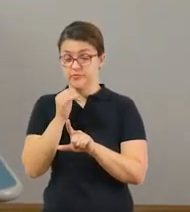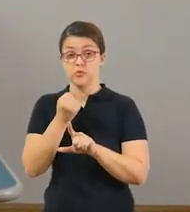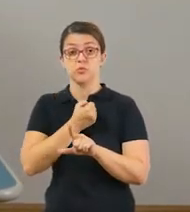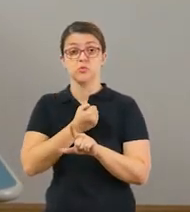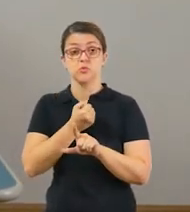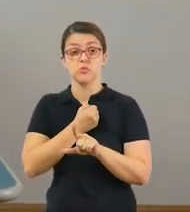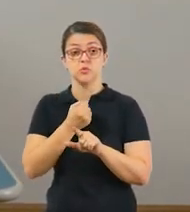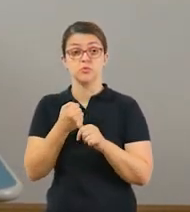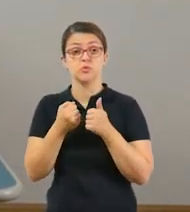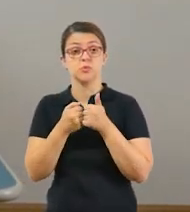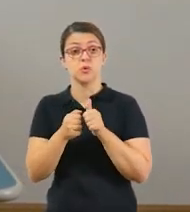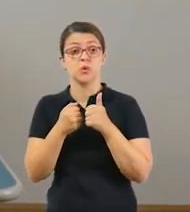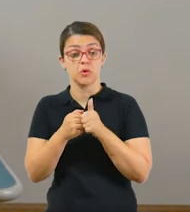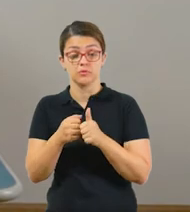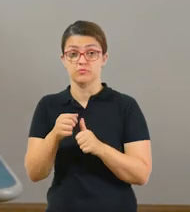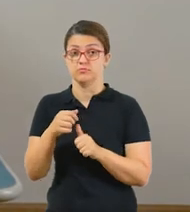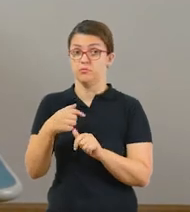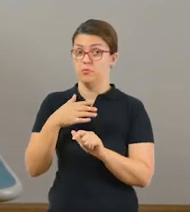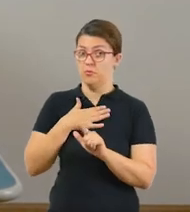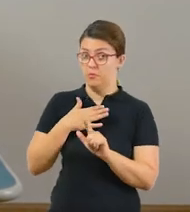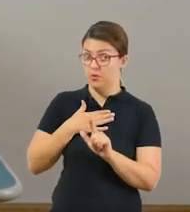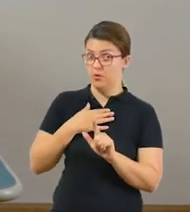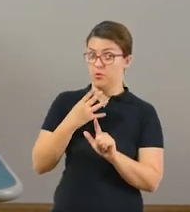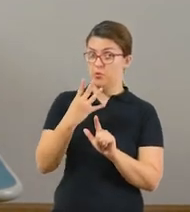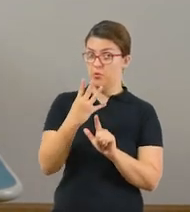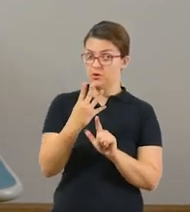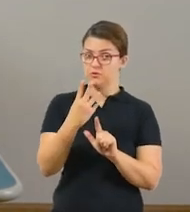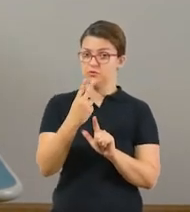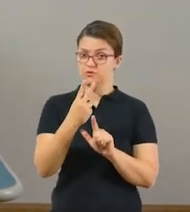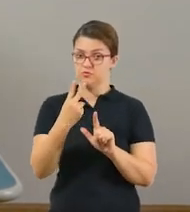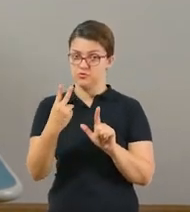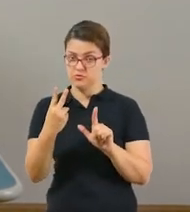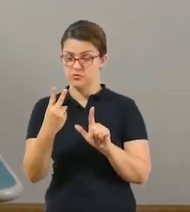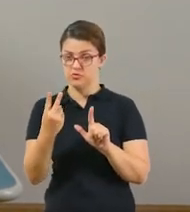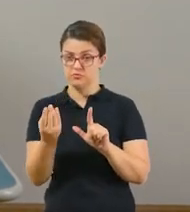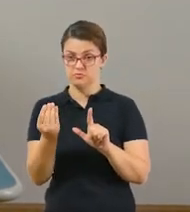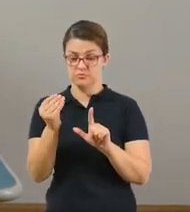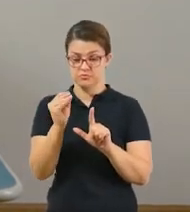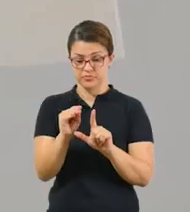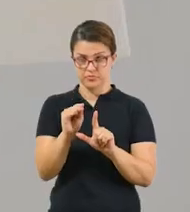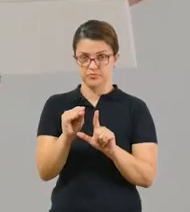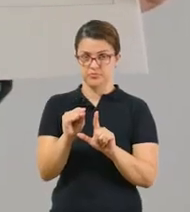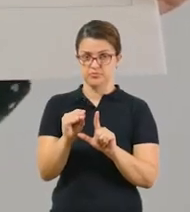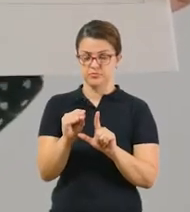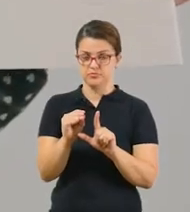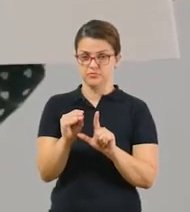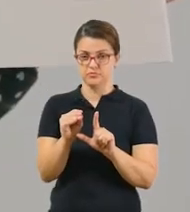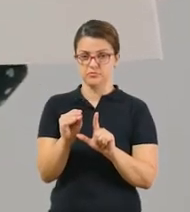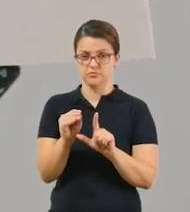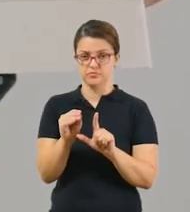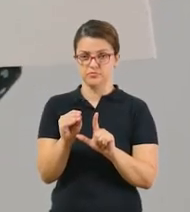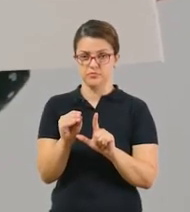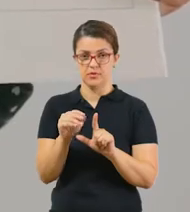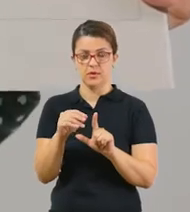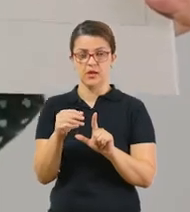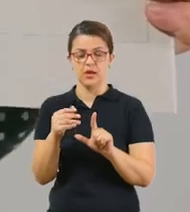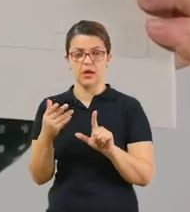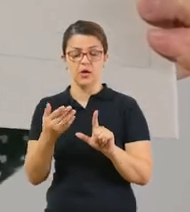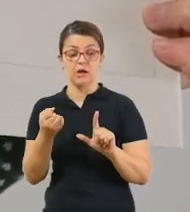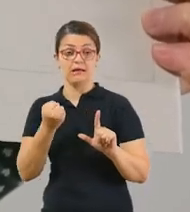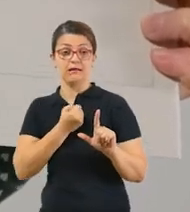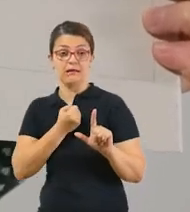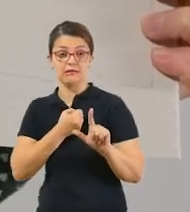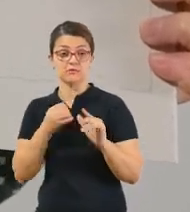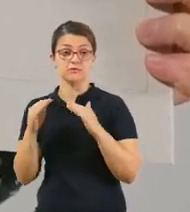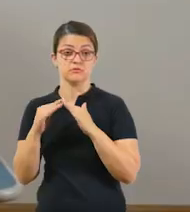do seu ônibus. O meu é 422. Então ele seria um número par. Eu iria registrar na coluna par. O